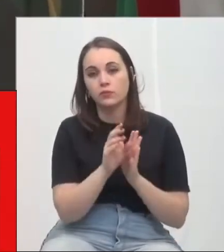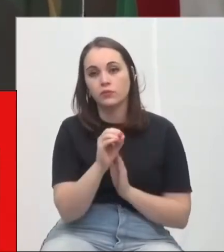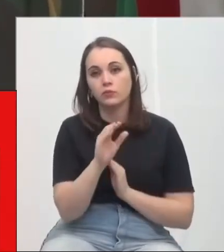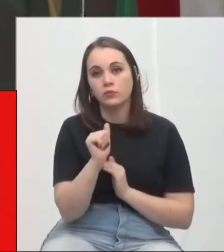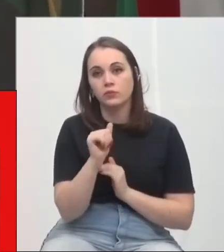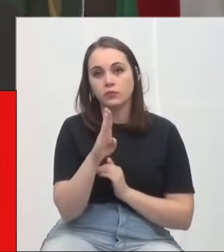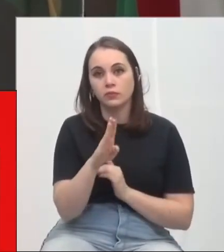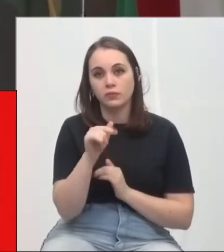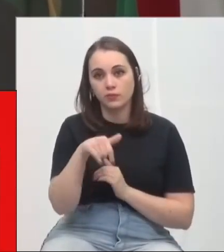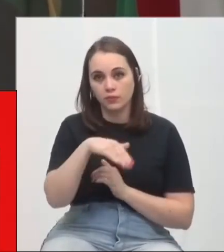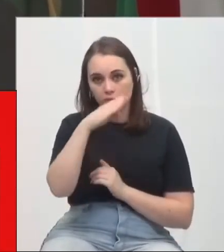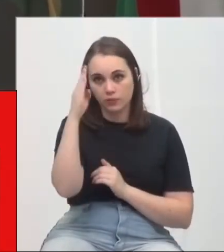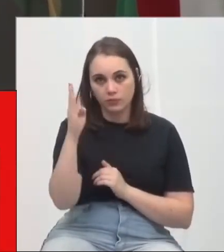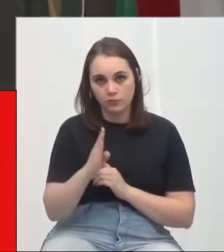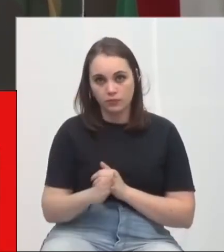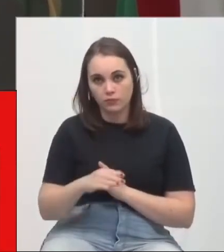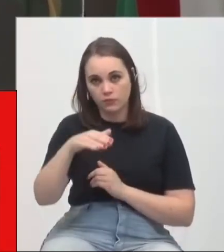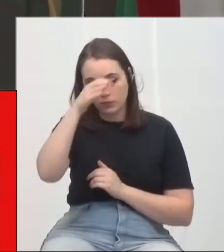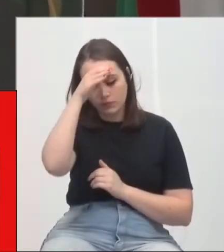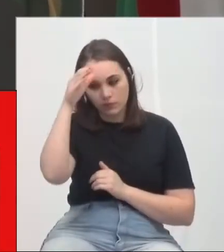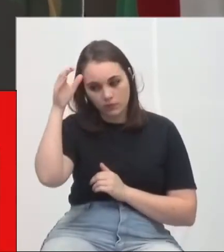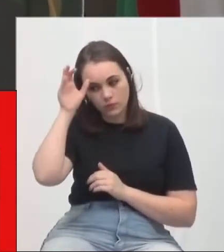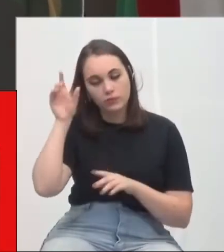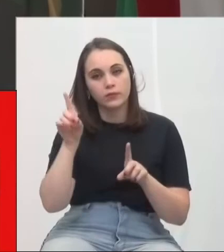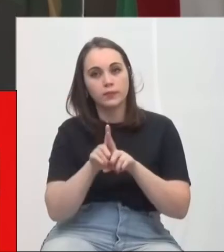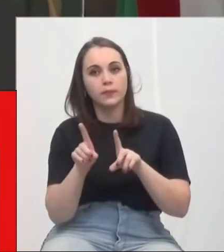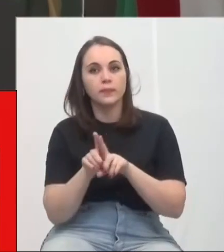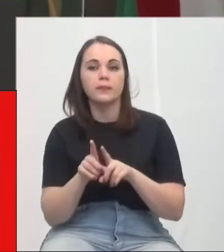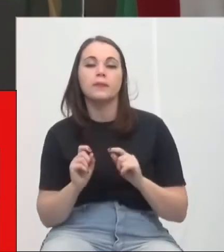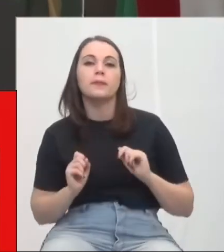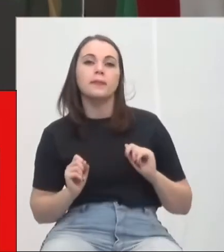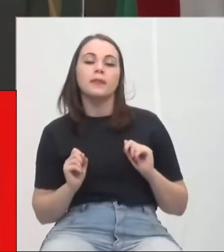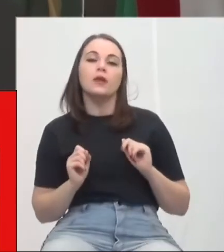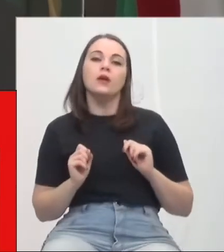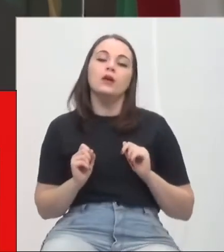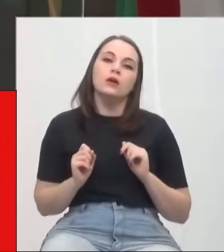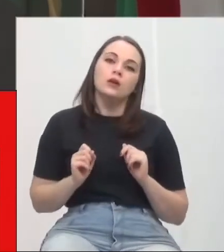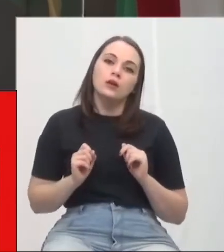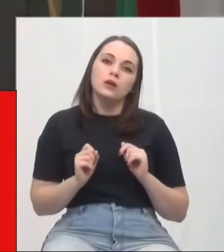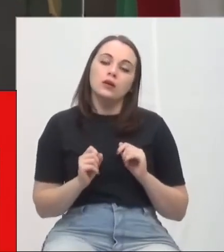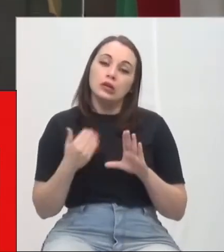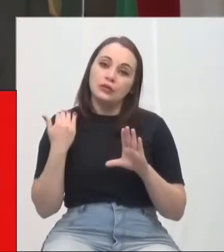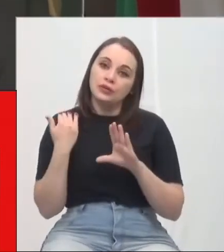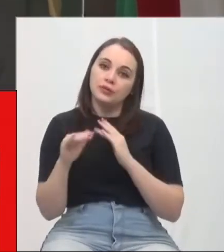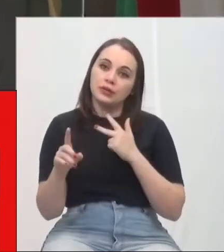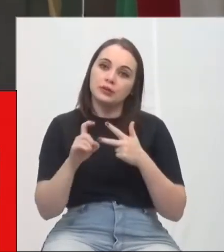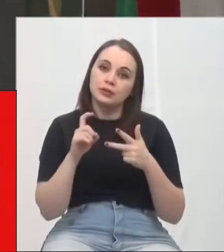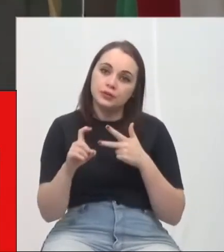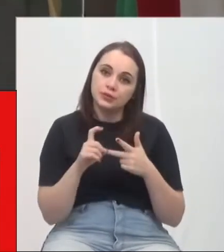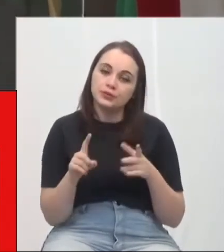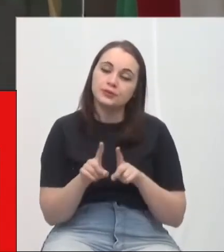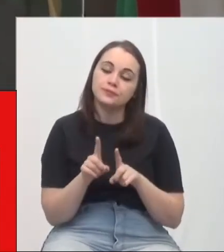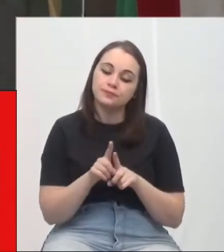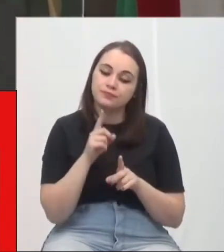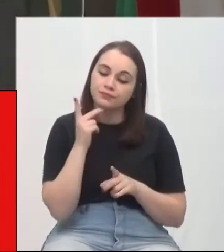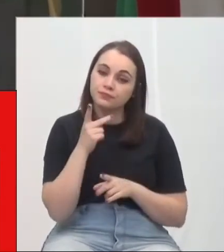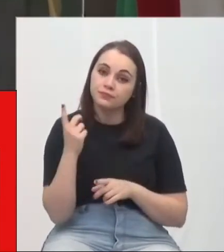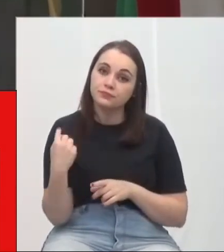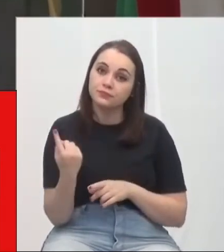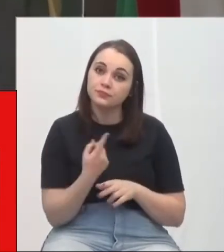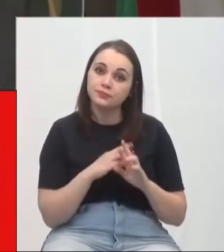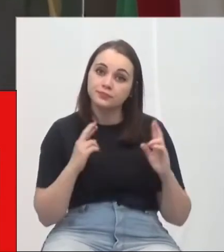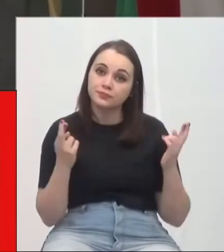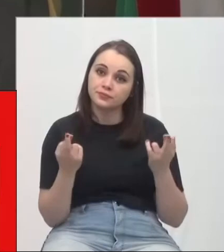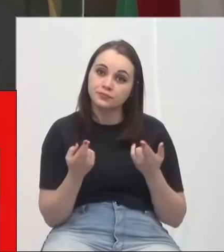Advogados do Brasil, bem como foi encaminhada ao Poder Executivo, bem como eles trouxeram também na nossa